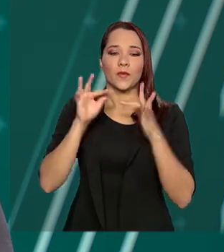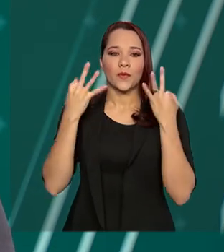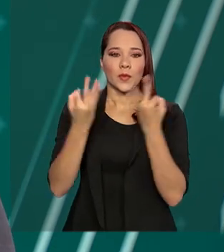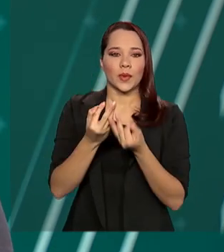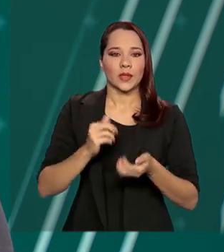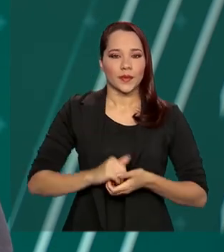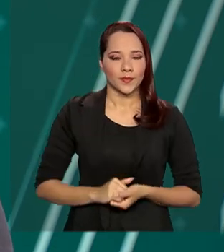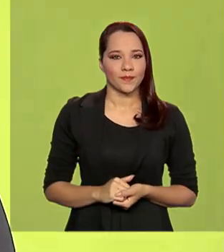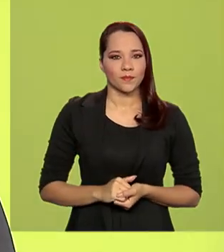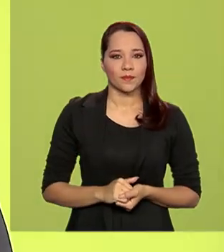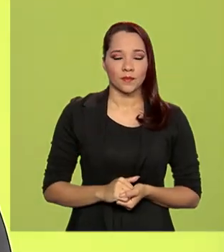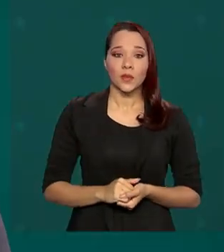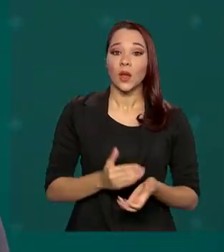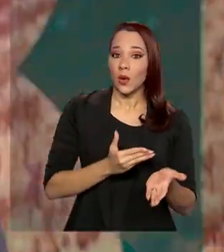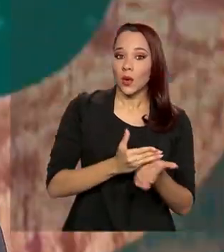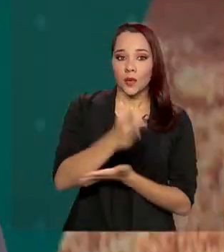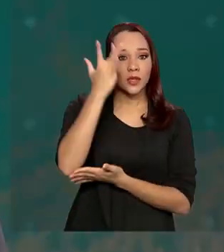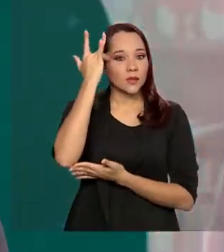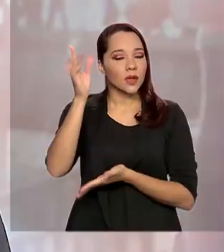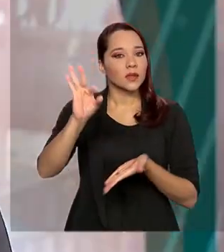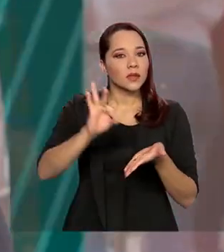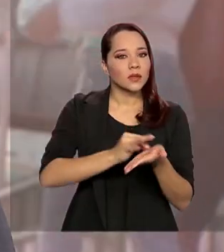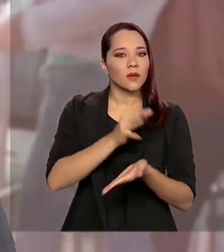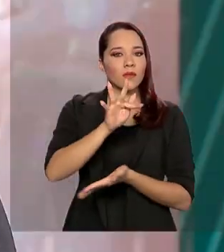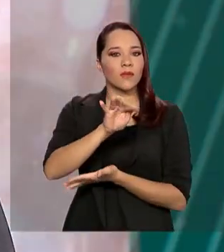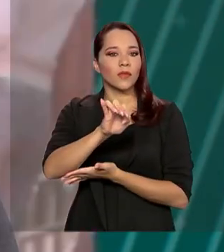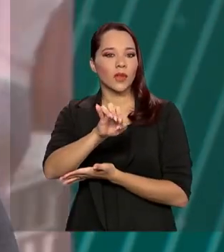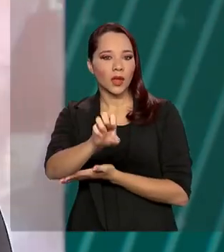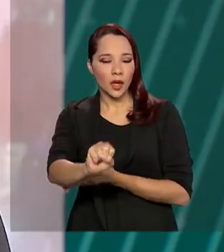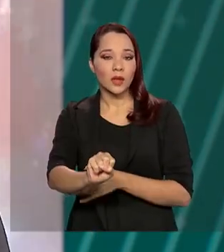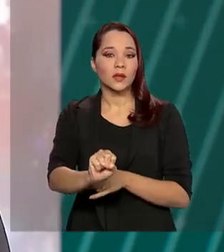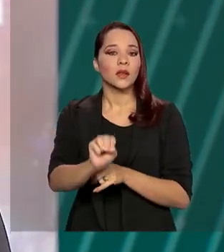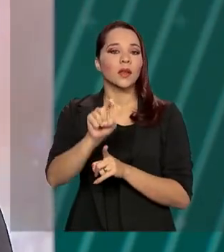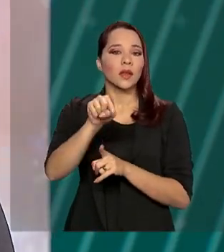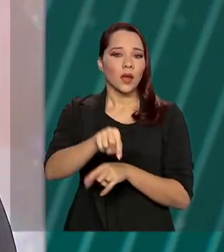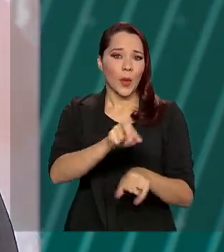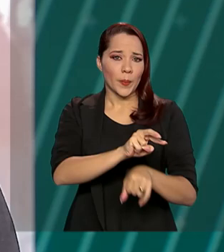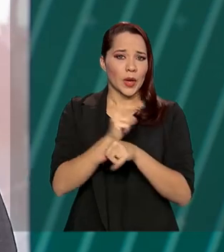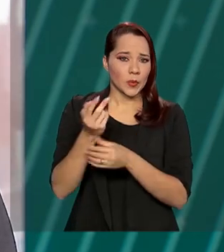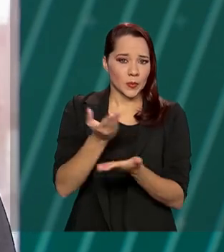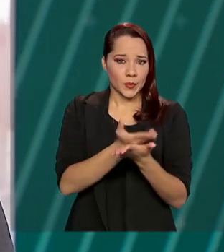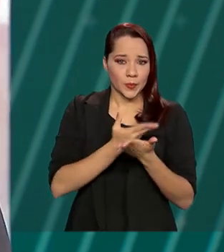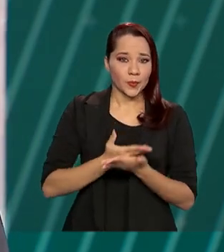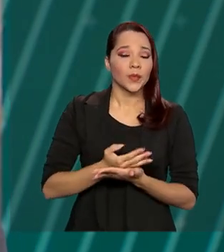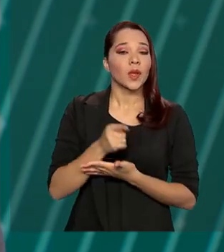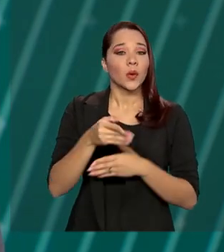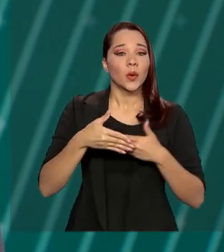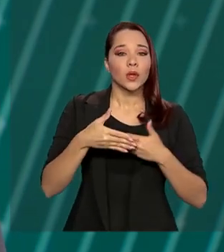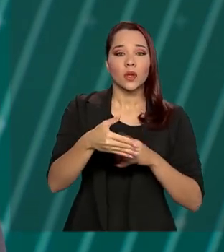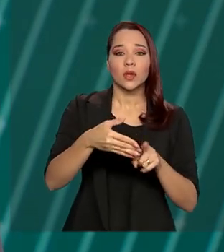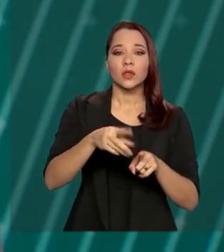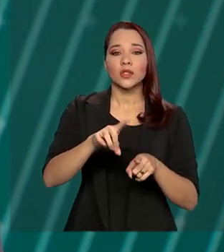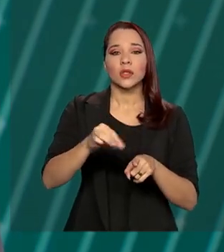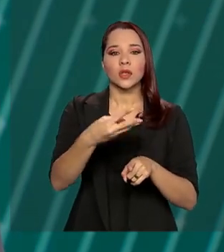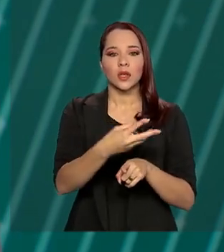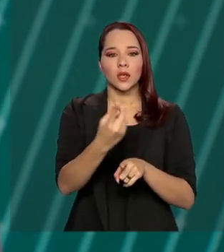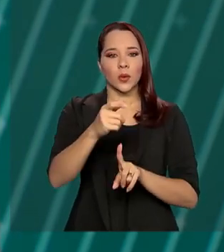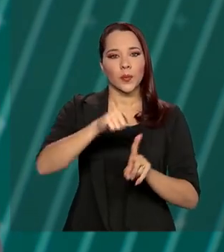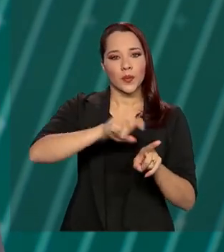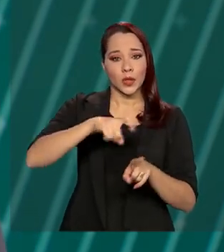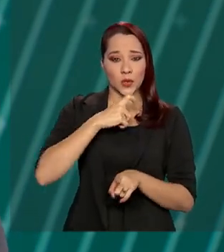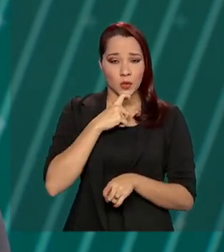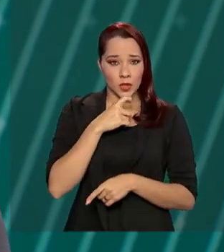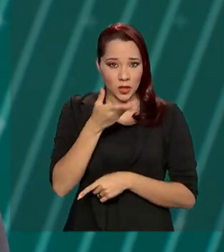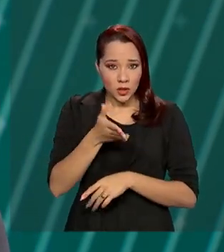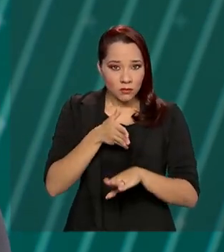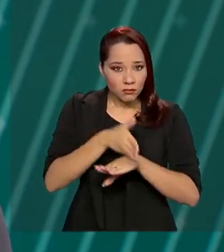Começam amanhã as inscrições para o FIES, o Fundo de Financiamento Estudantil. O prazo vai até 31 de julho. Para